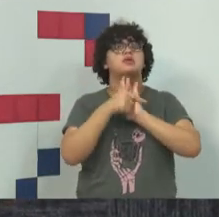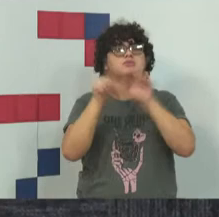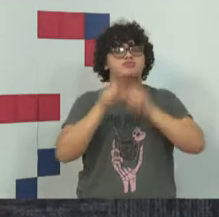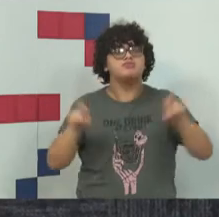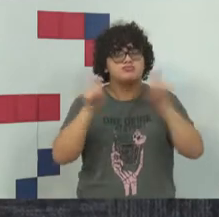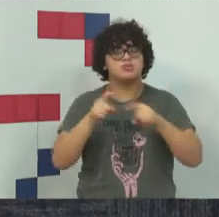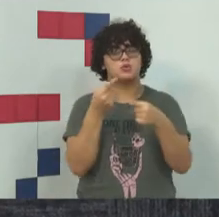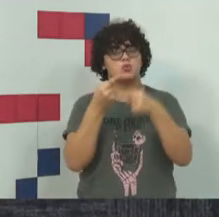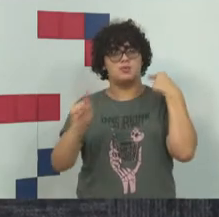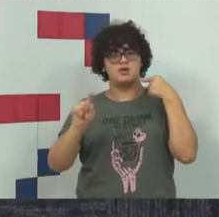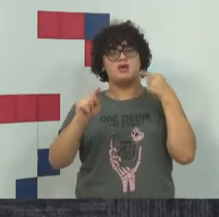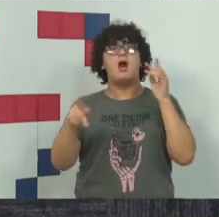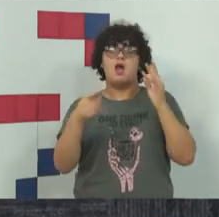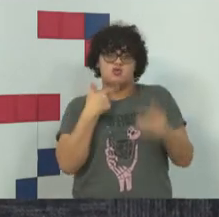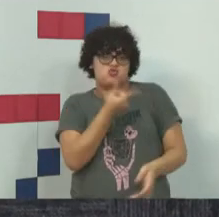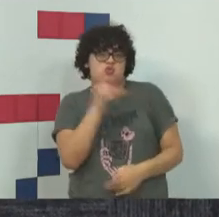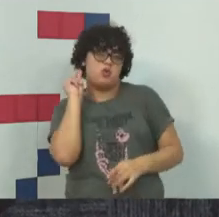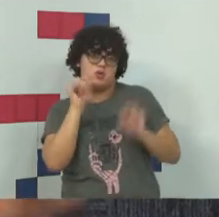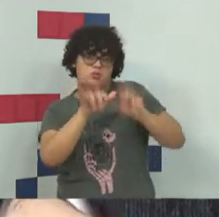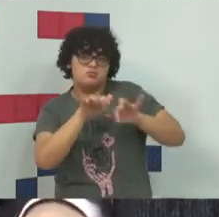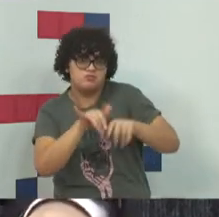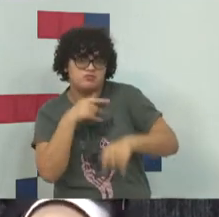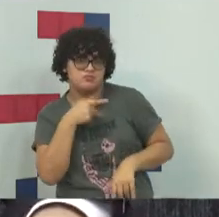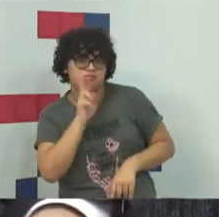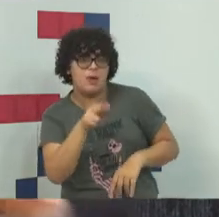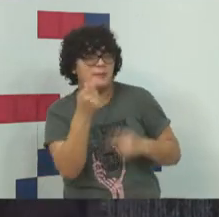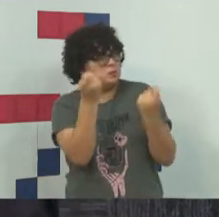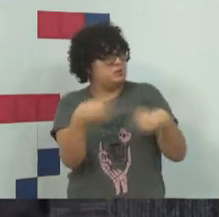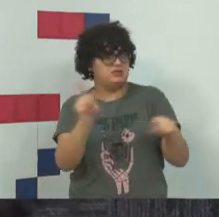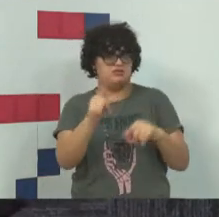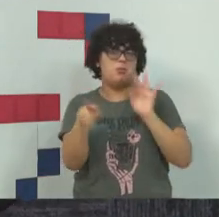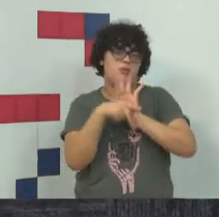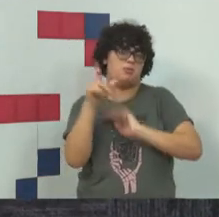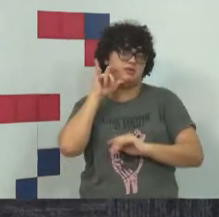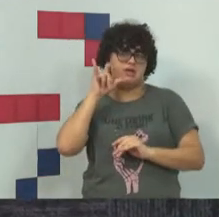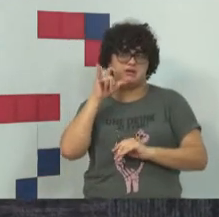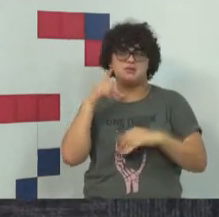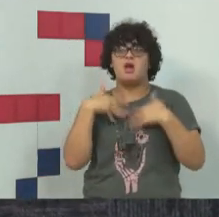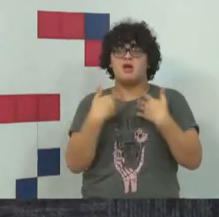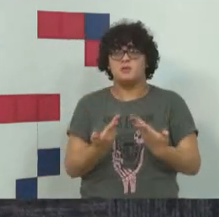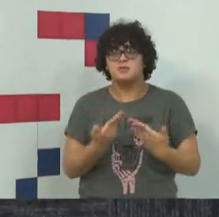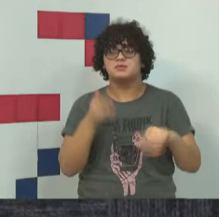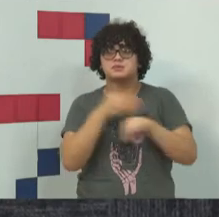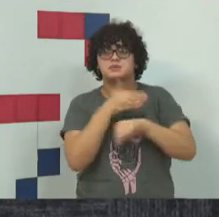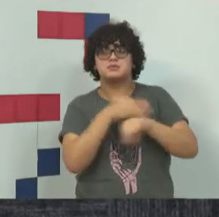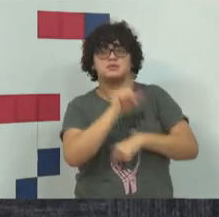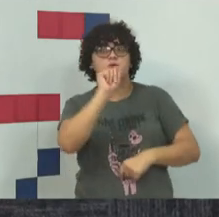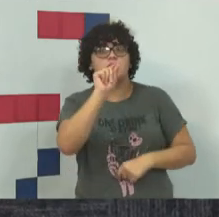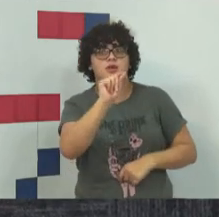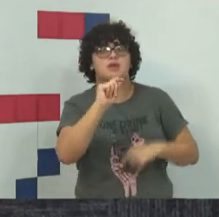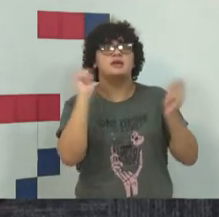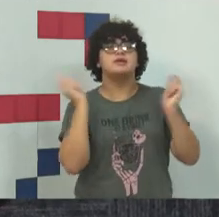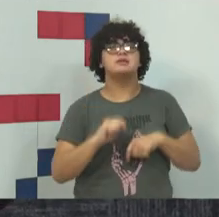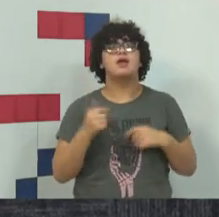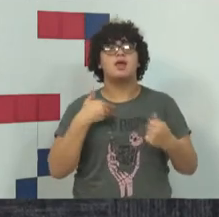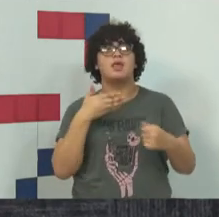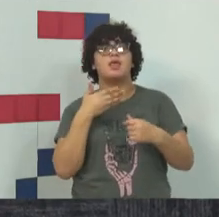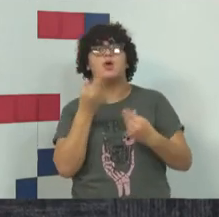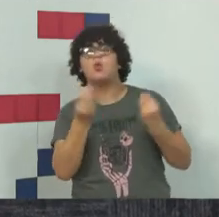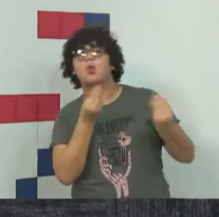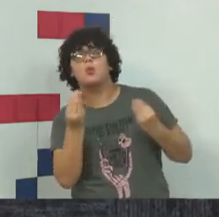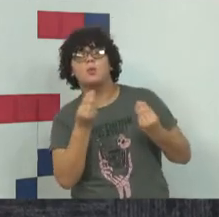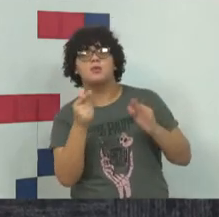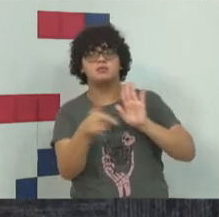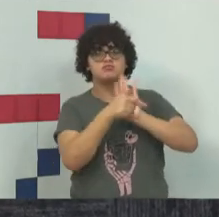Elas escolheram o meio digital, o meio informático, mas não precisariam ter escolhido. Em contrapartida a isso, existem os crimes informáticos